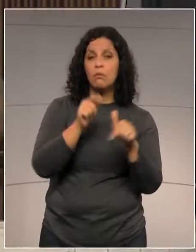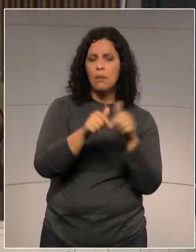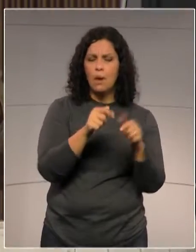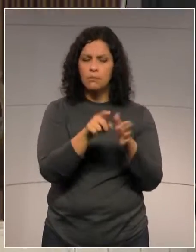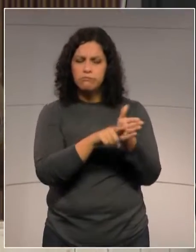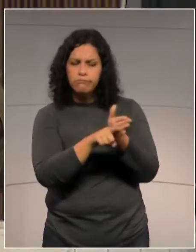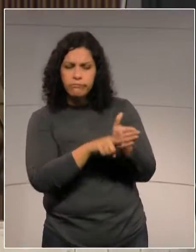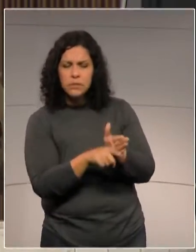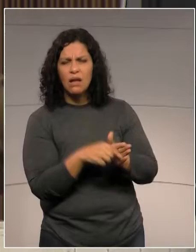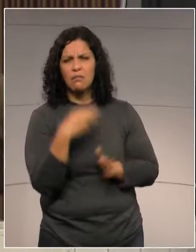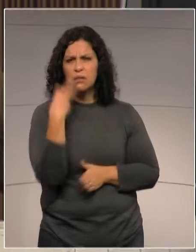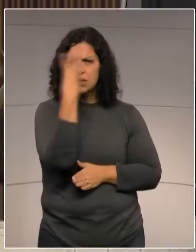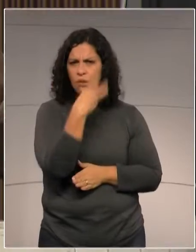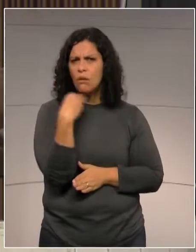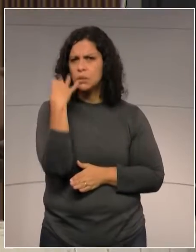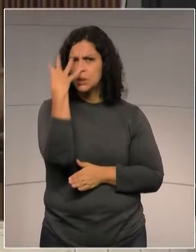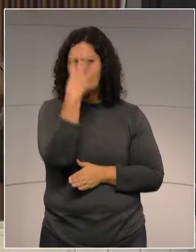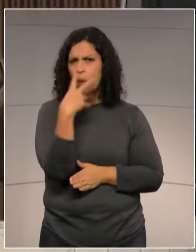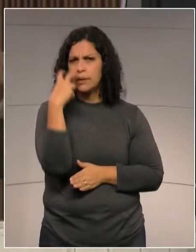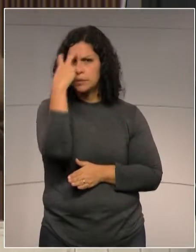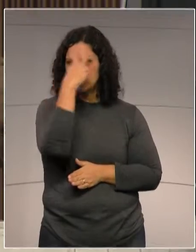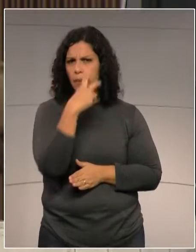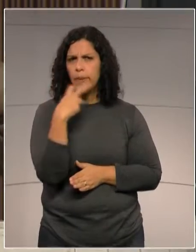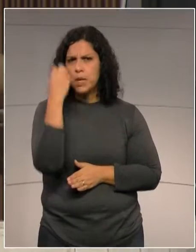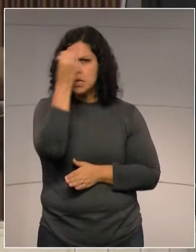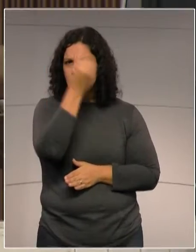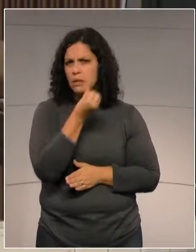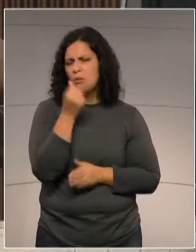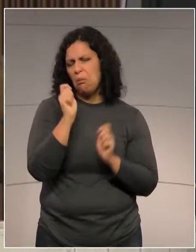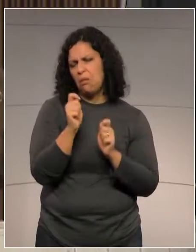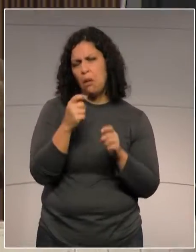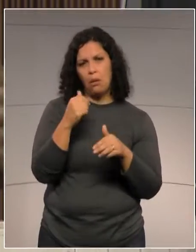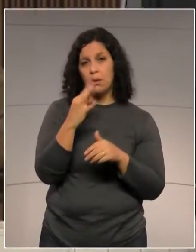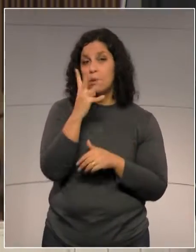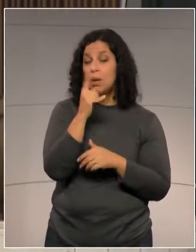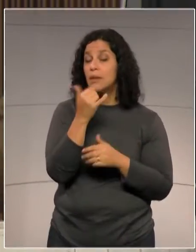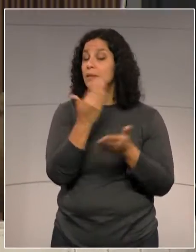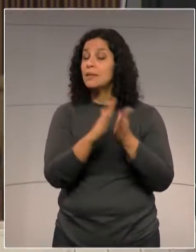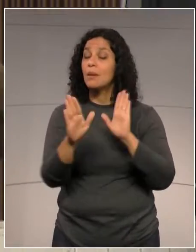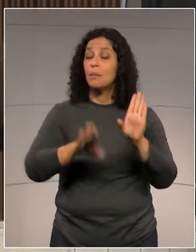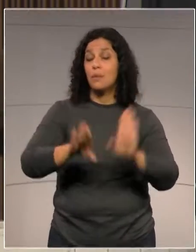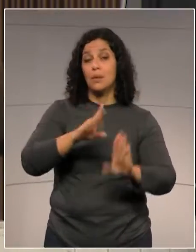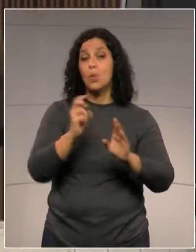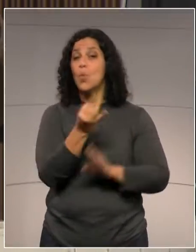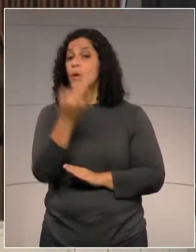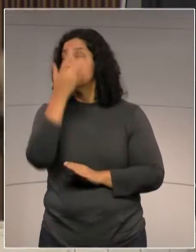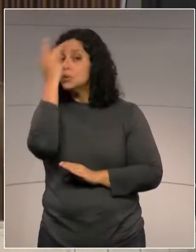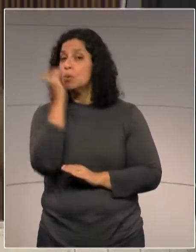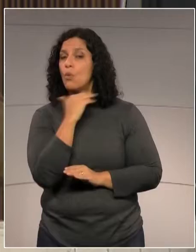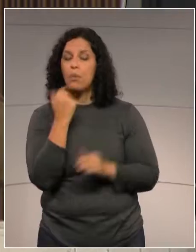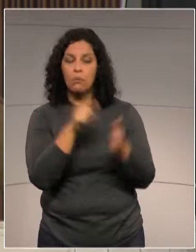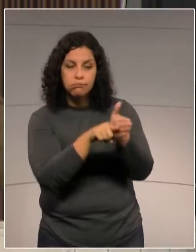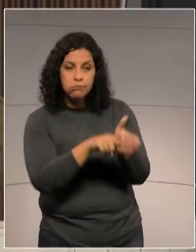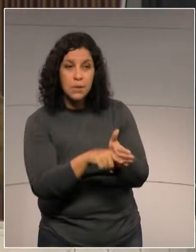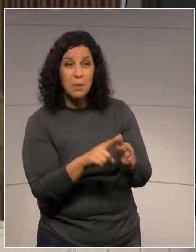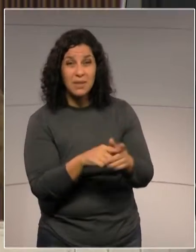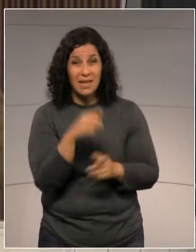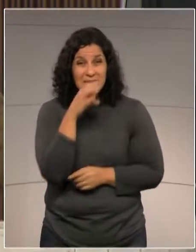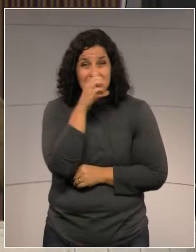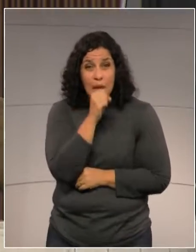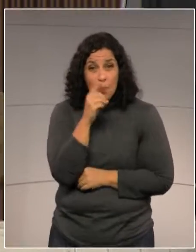você pode demorar ali três horas, quatro horas, cinco horas, dependendo do volume de vítimas, mas jamais um final de semana.